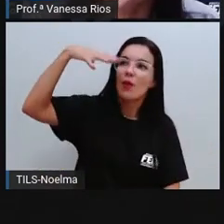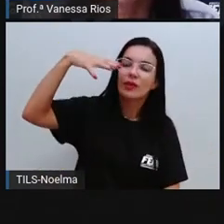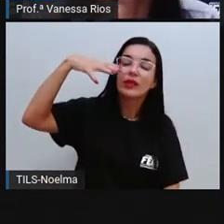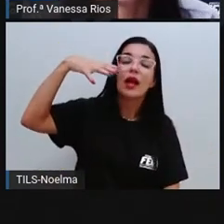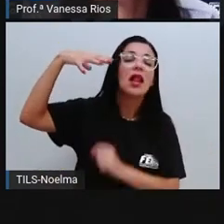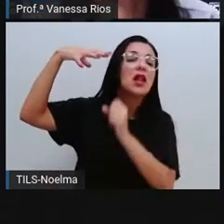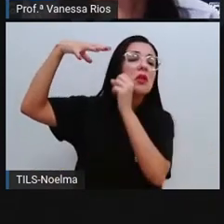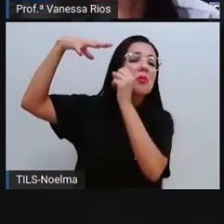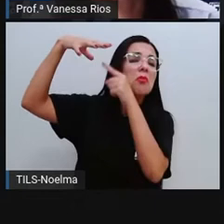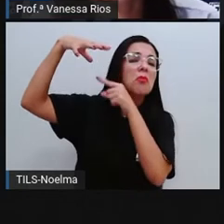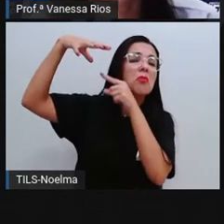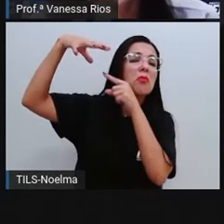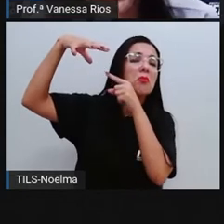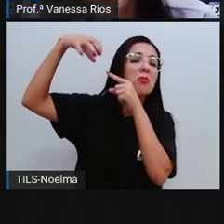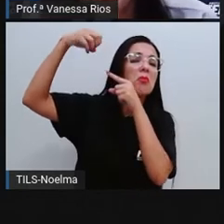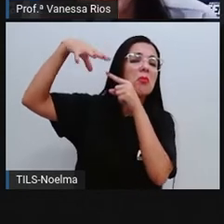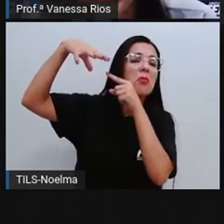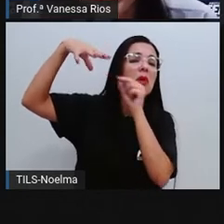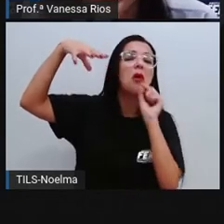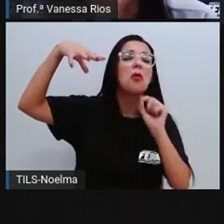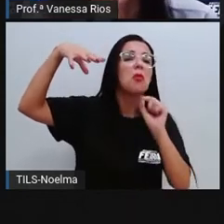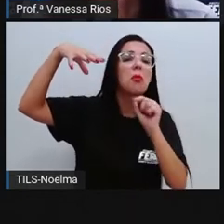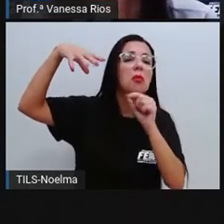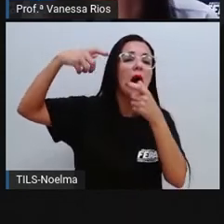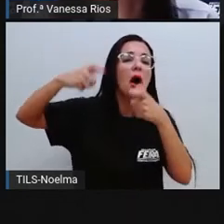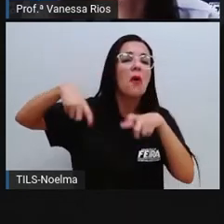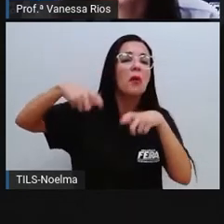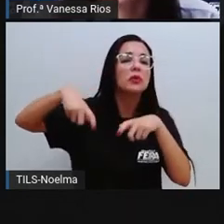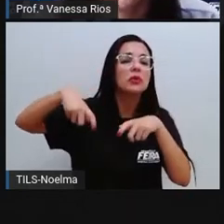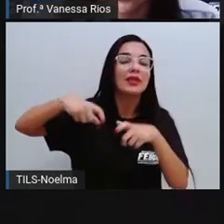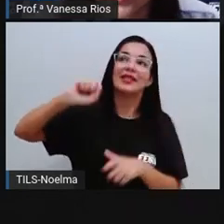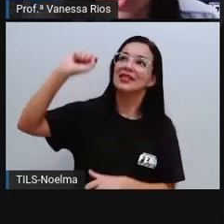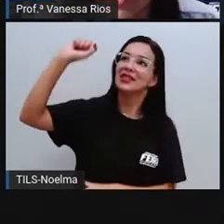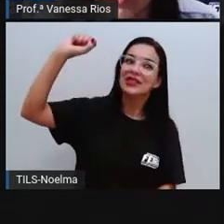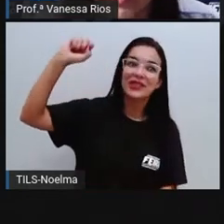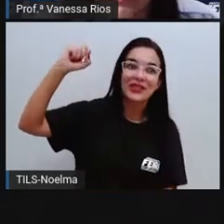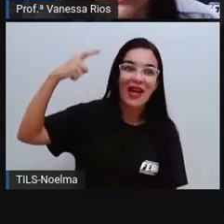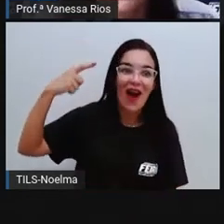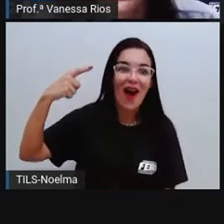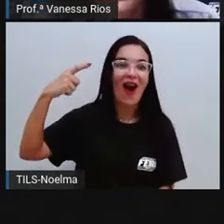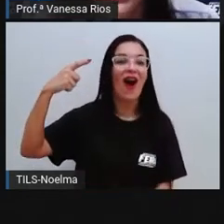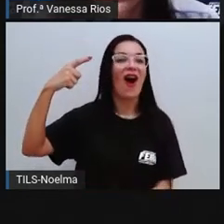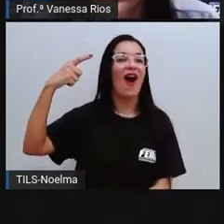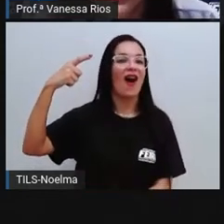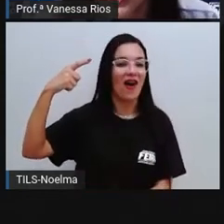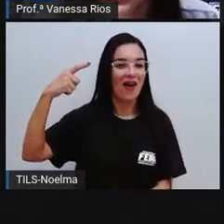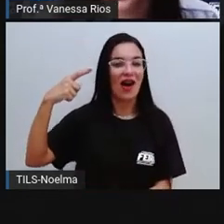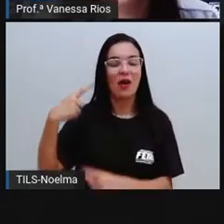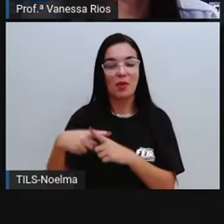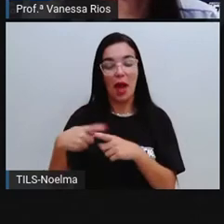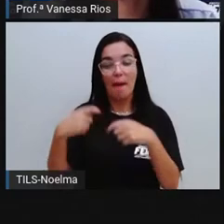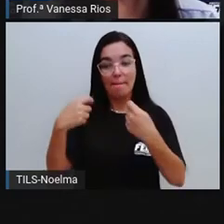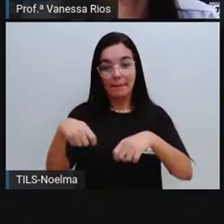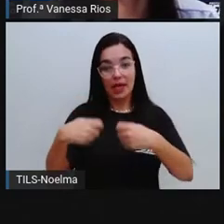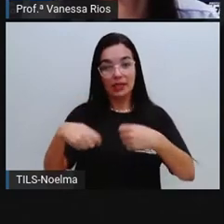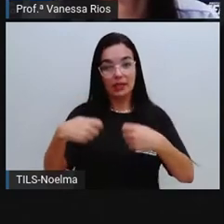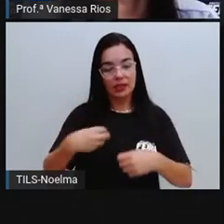sol para que esse processo de alimentação, né? Necessário para a sua sobrevivência aconteça.